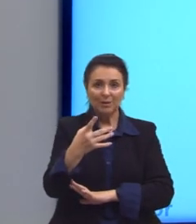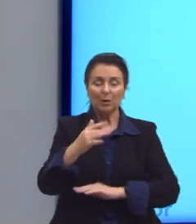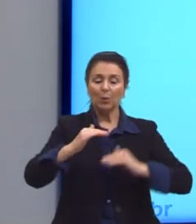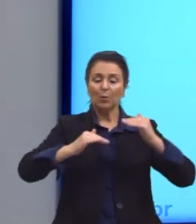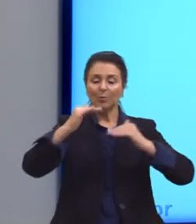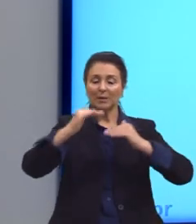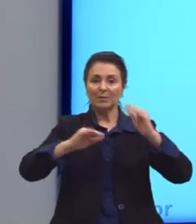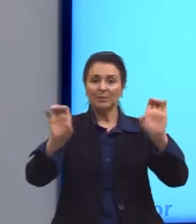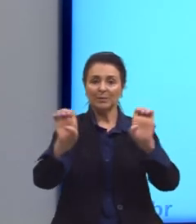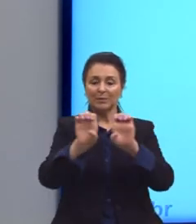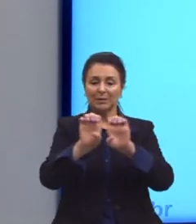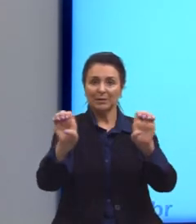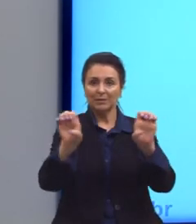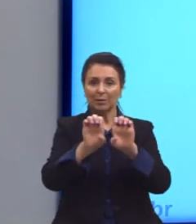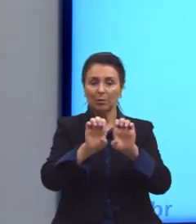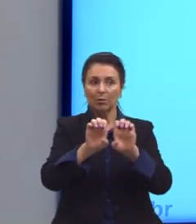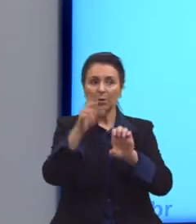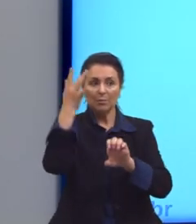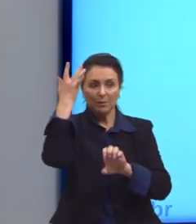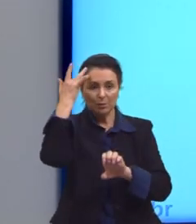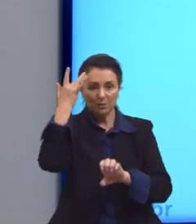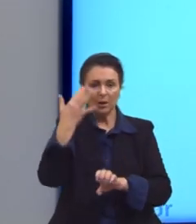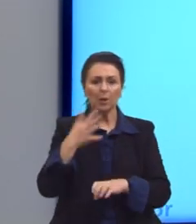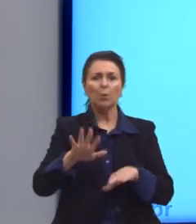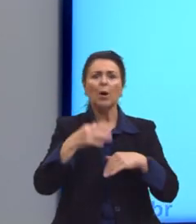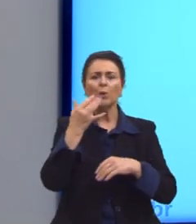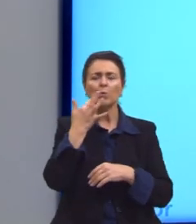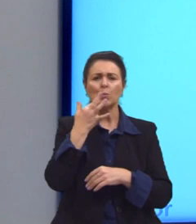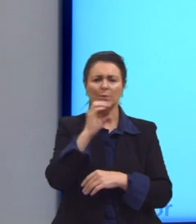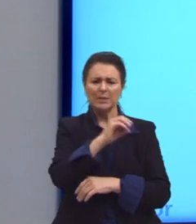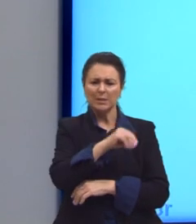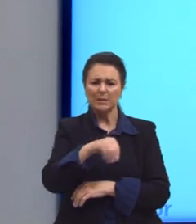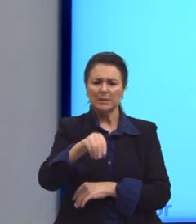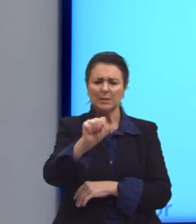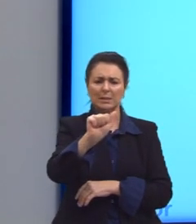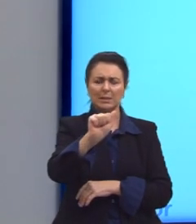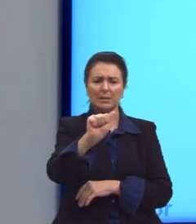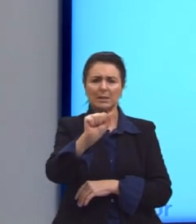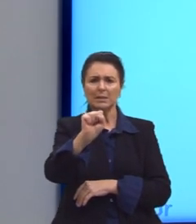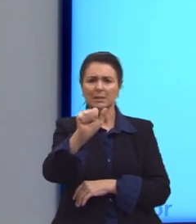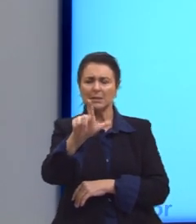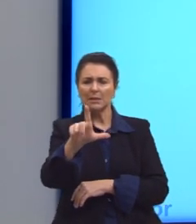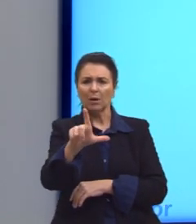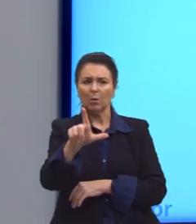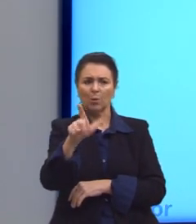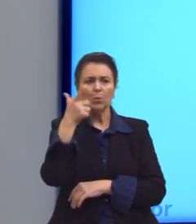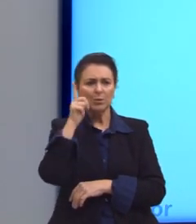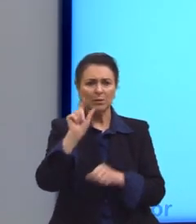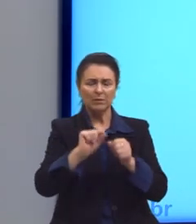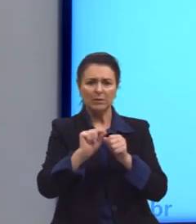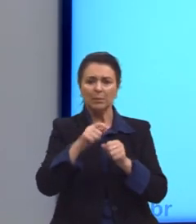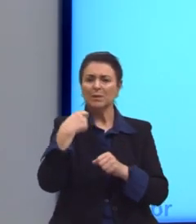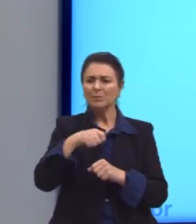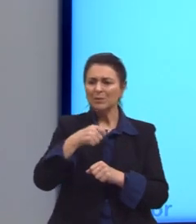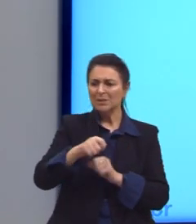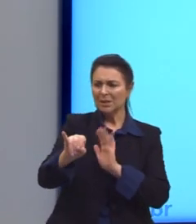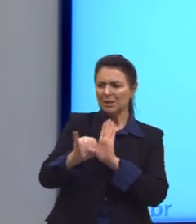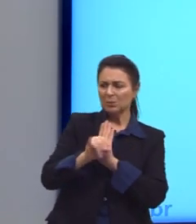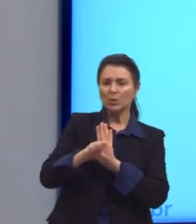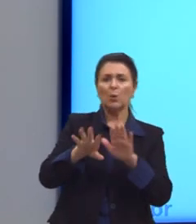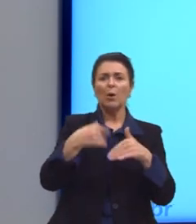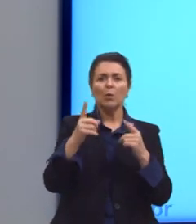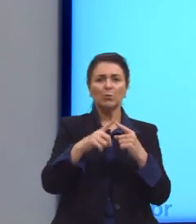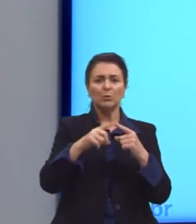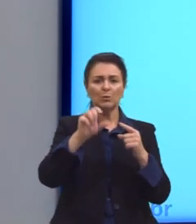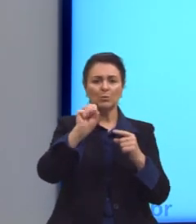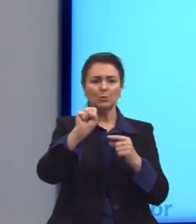dessa equação, mesmo não sabendo qual sal vai ser formado, eu conseguiria fazer? Conseguiria, mas não precisa identificar o sal, eu